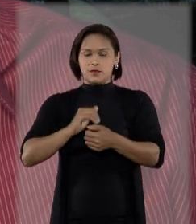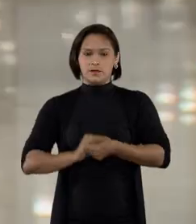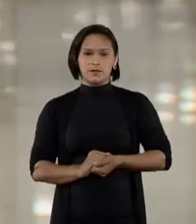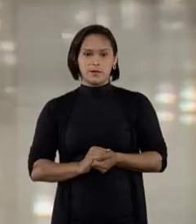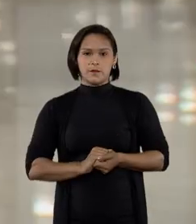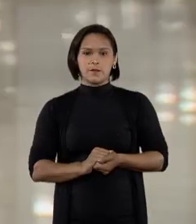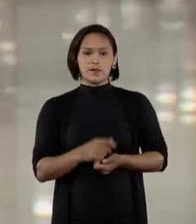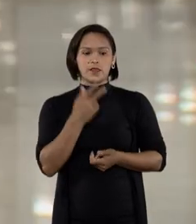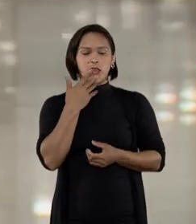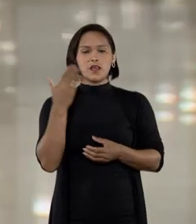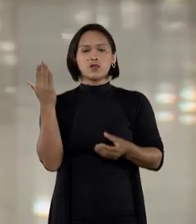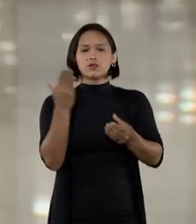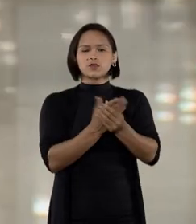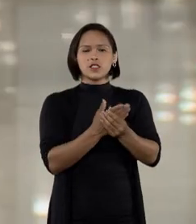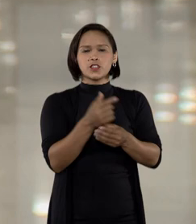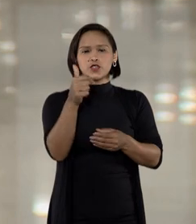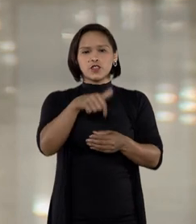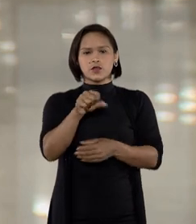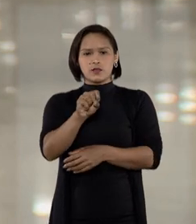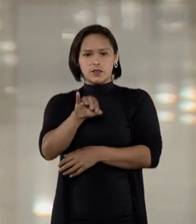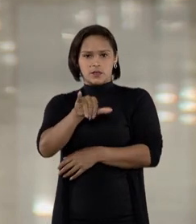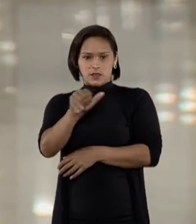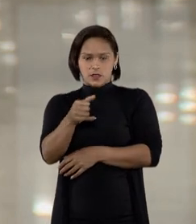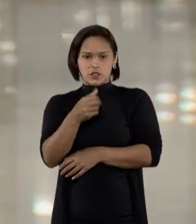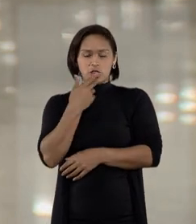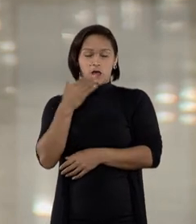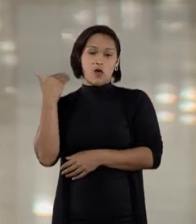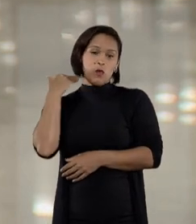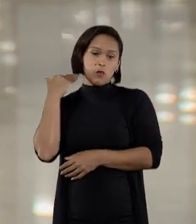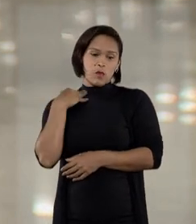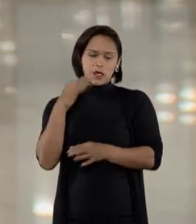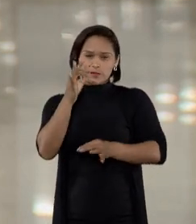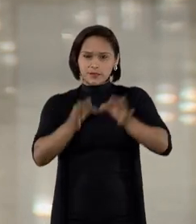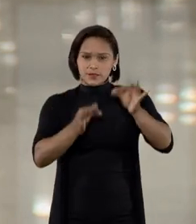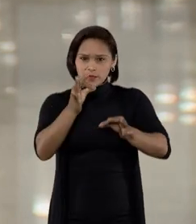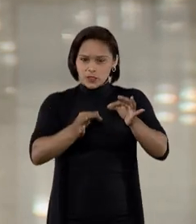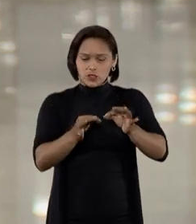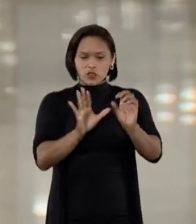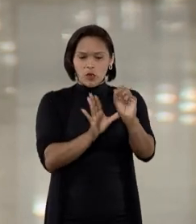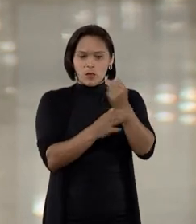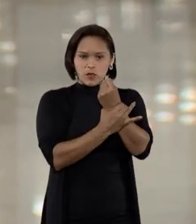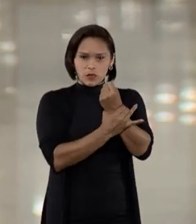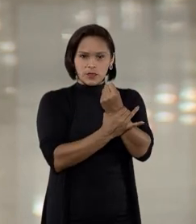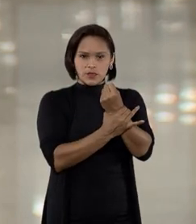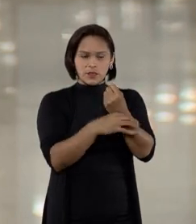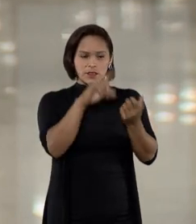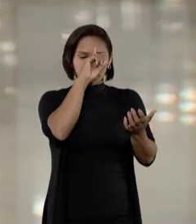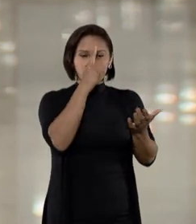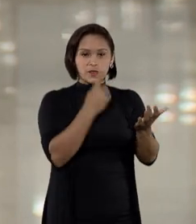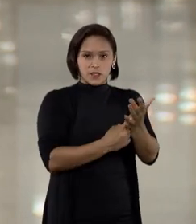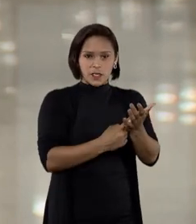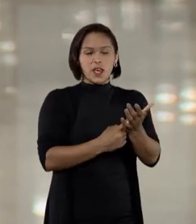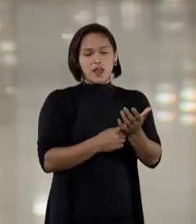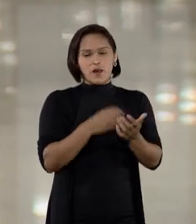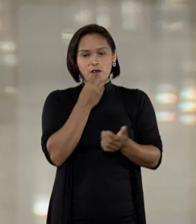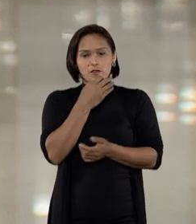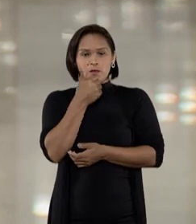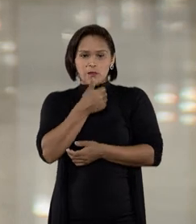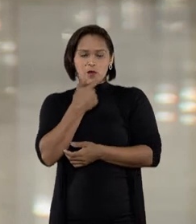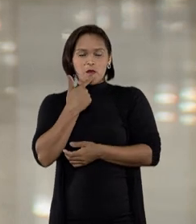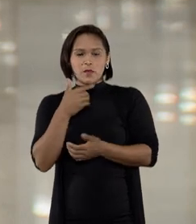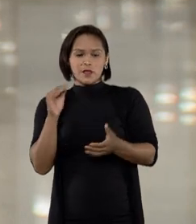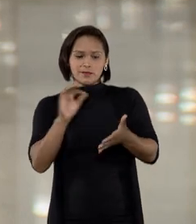devido. No caso que chegou ao Superior Tribunal de Justiça, um banco ajuizou a ação de busca e apreensão. Obteve decisão